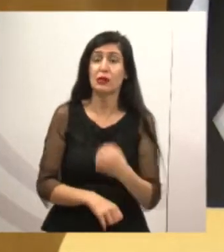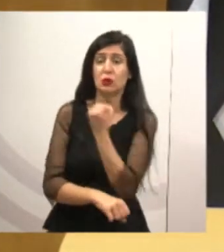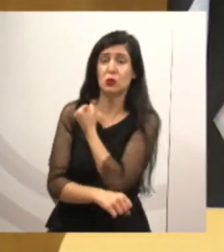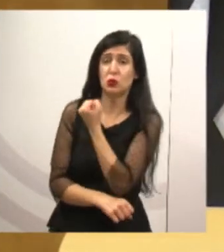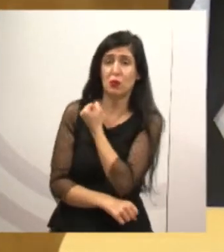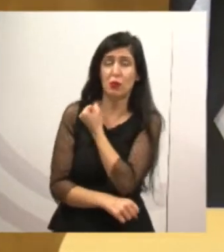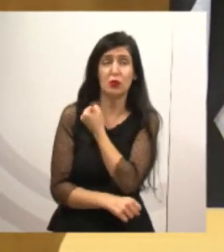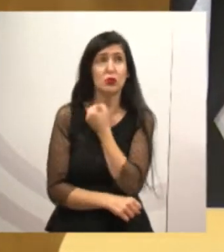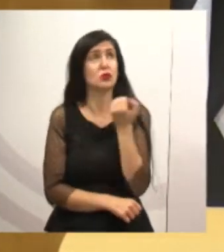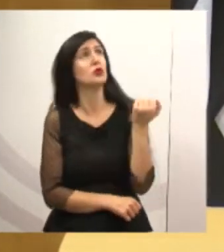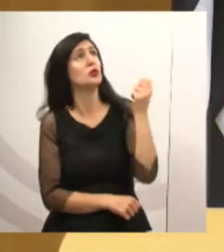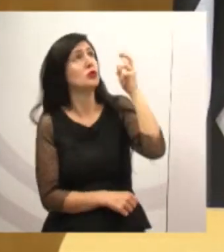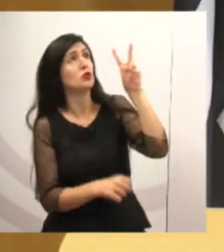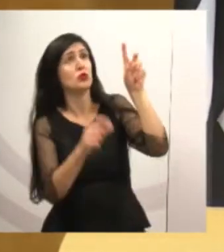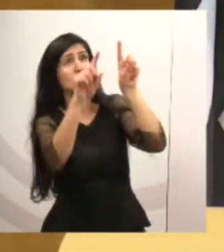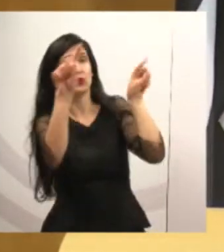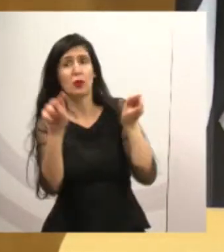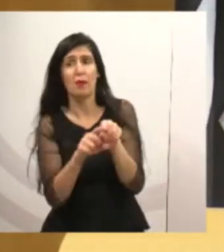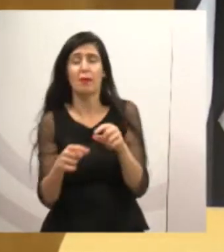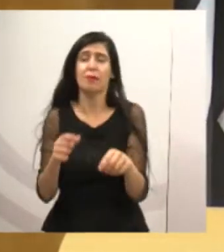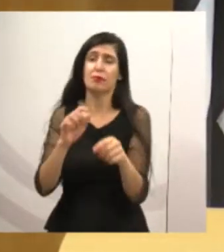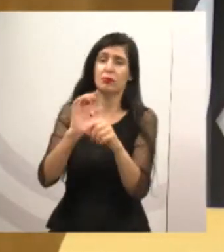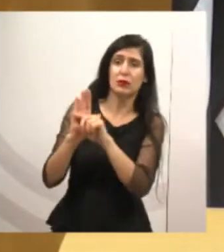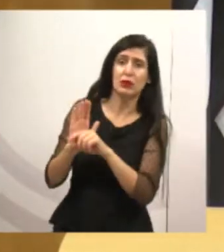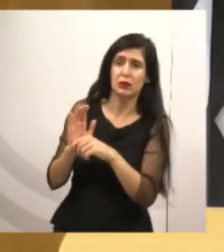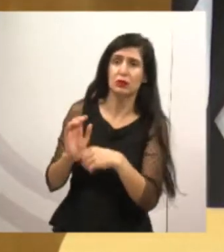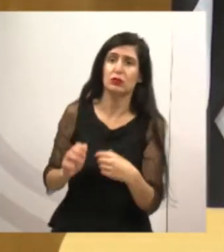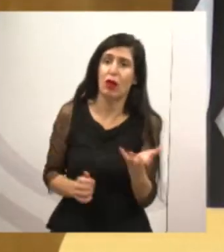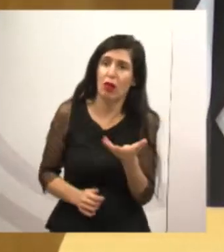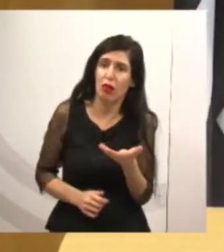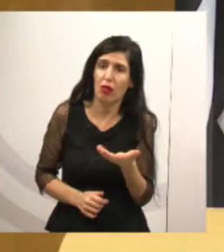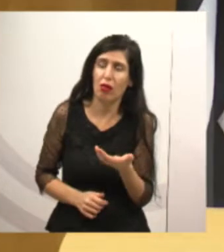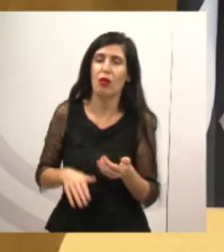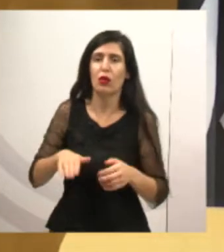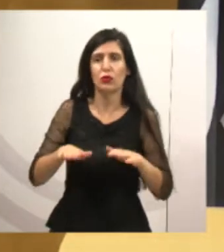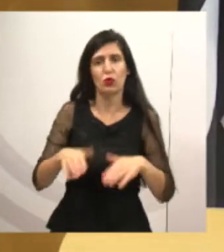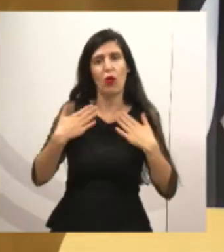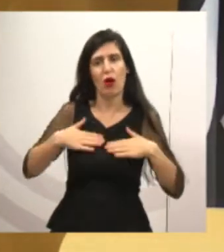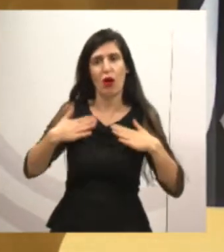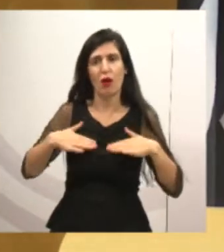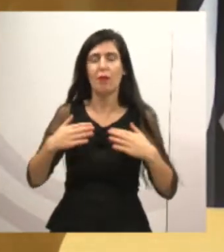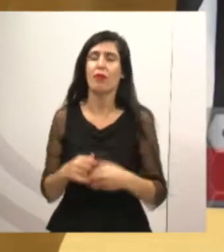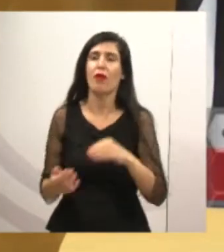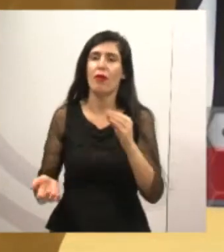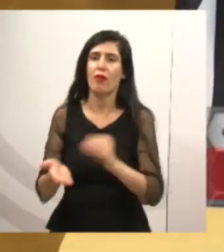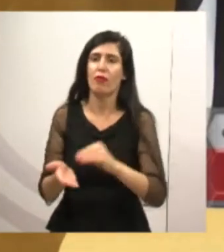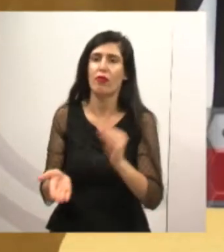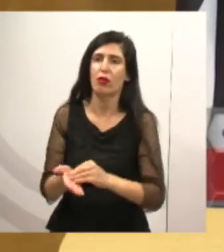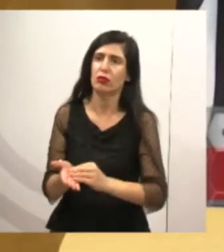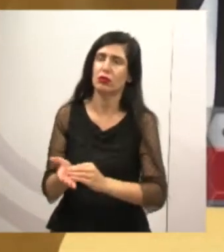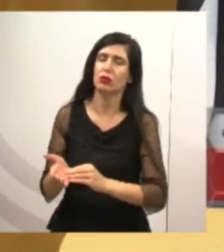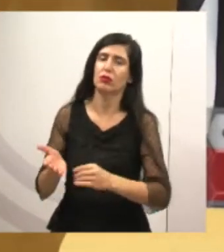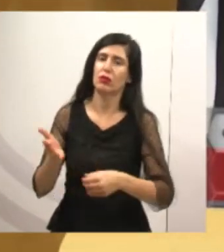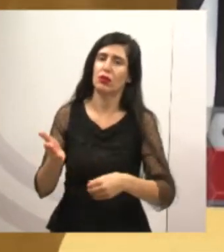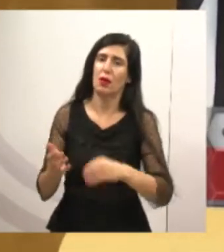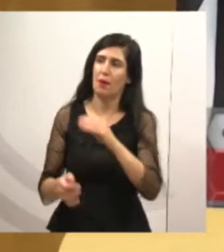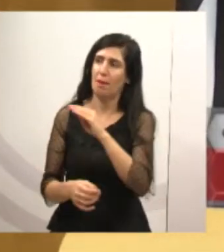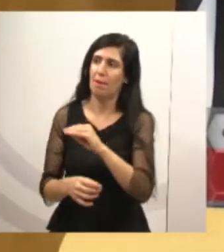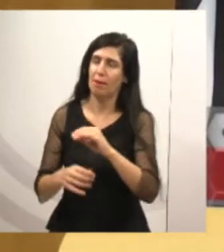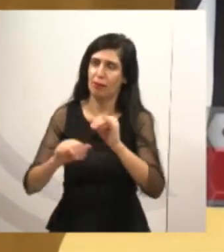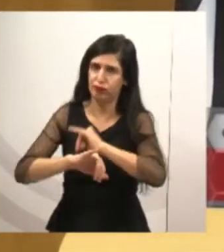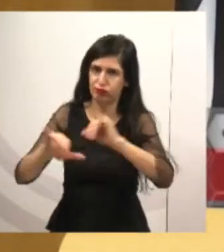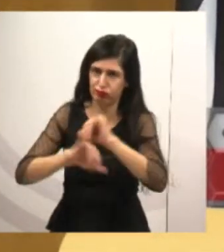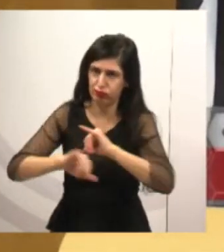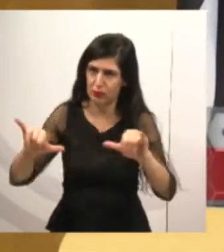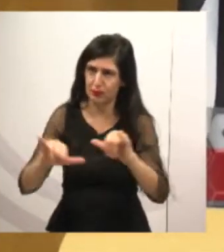uma licitação, faltava apenas divulgar isso no boletim oficial para poder começar a executar.